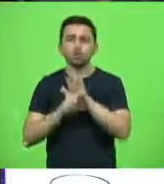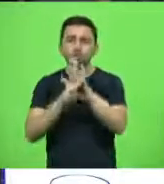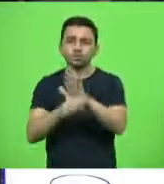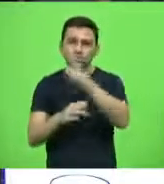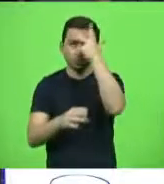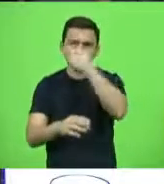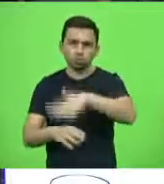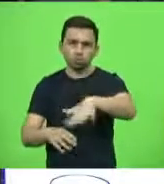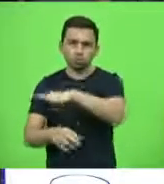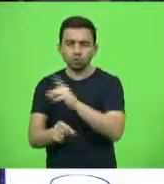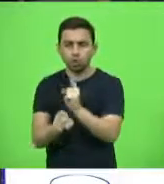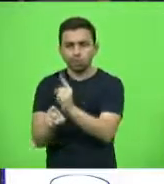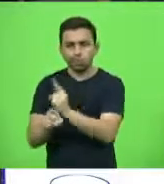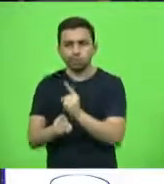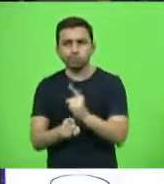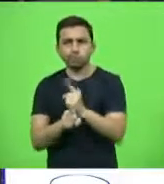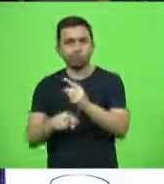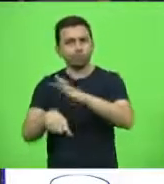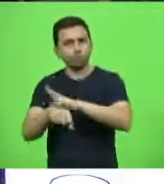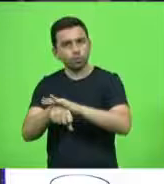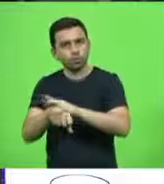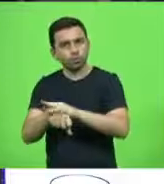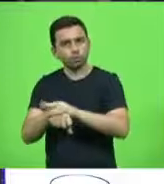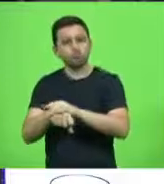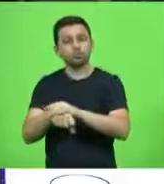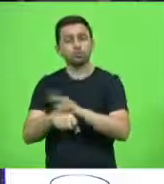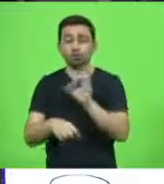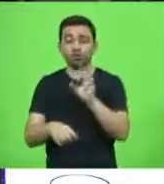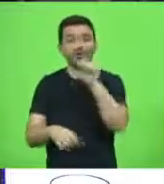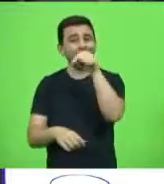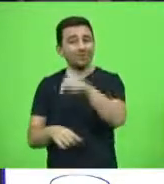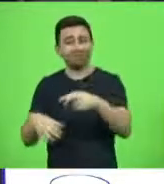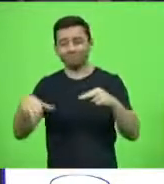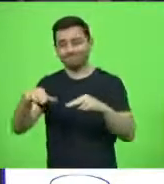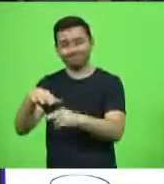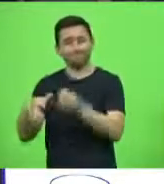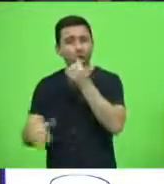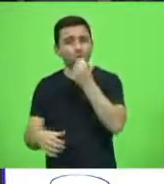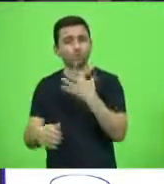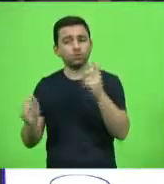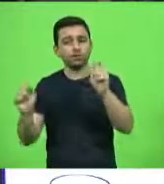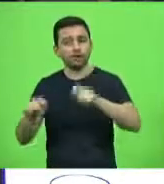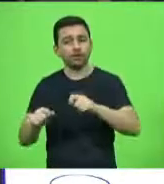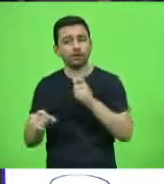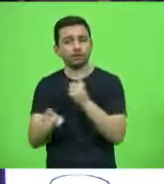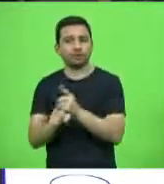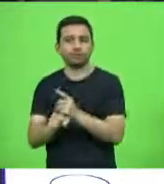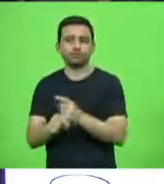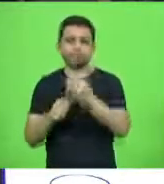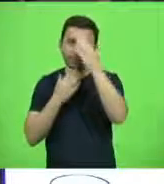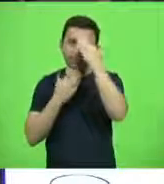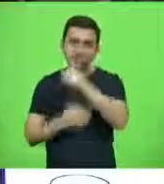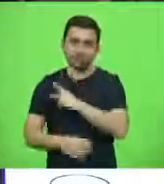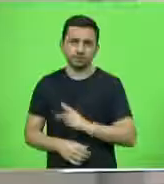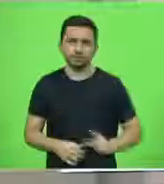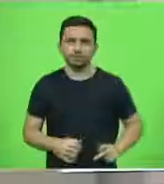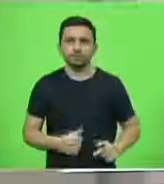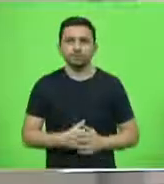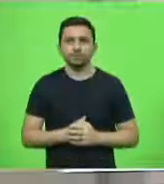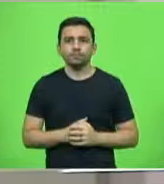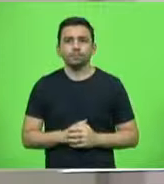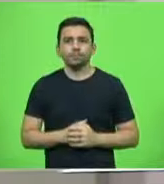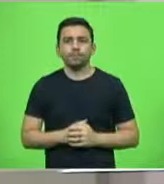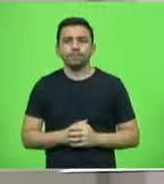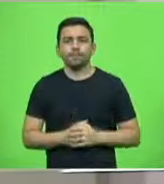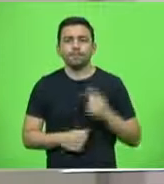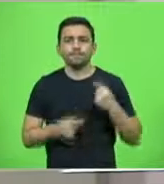a identificar doenças que só através desse equipamento pode ser identificada. Obrigado, presidente. Obrigado, deputado.